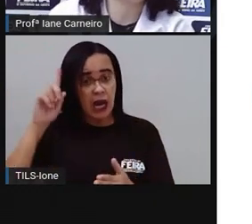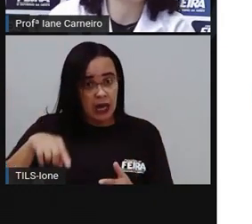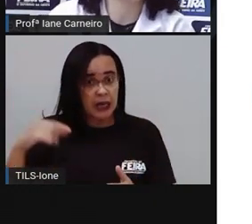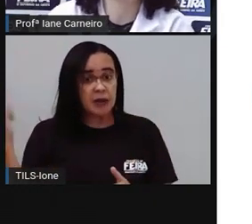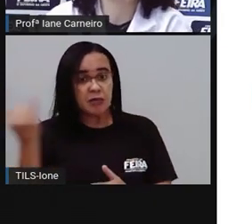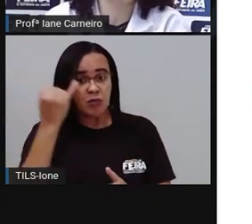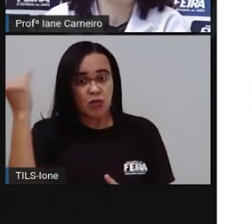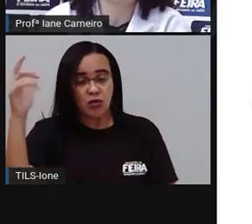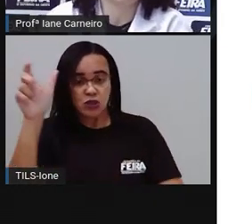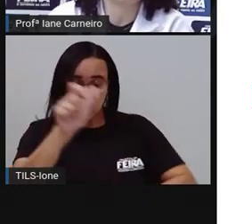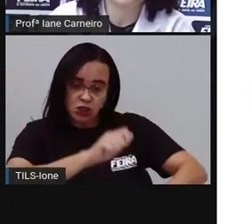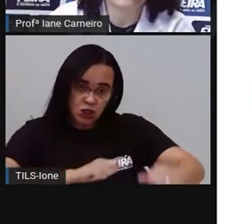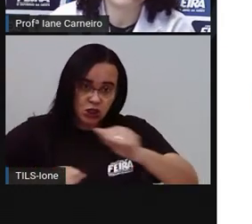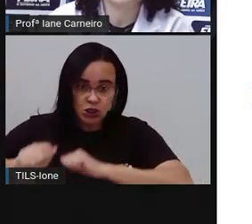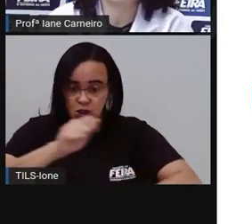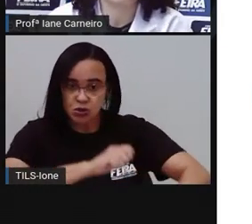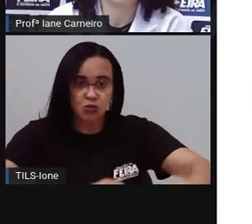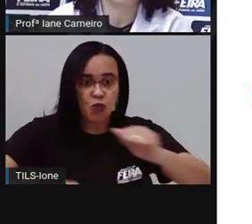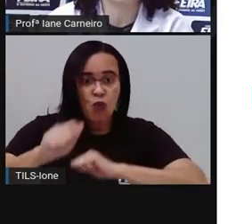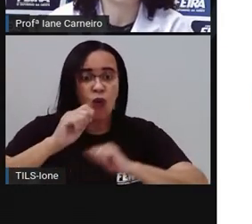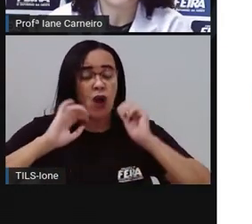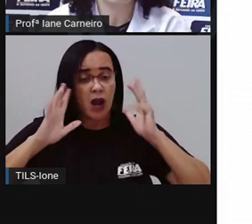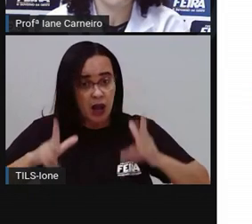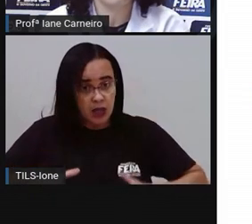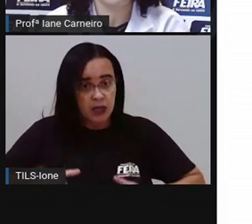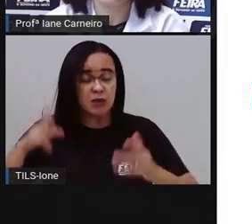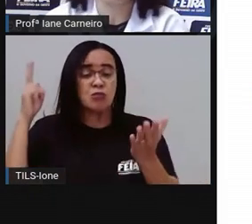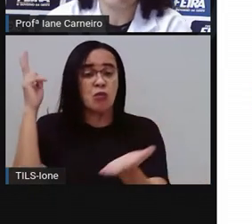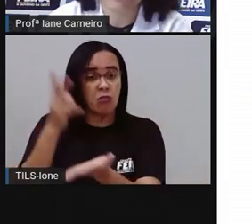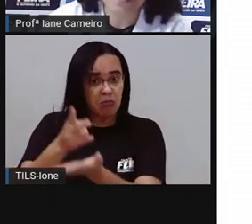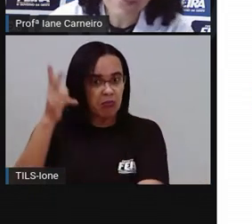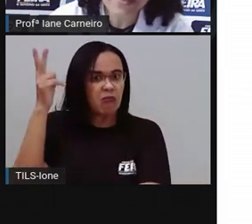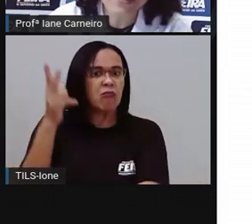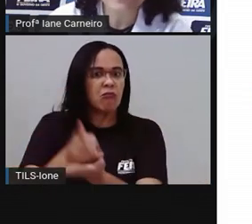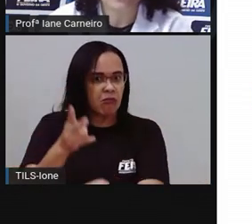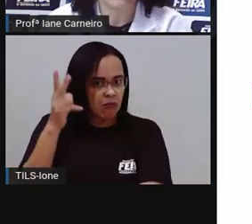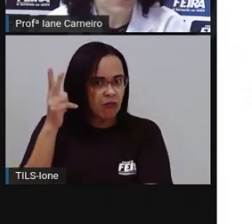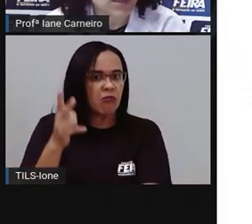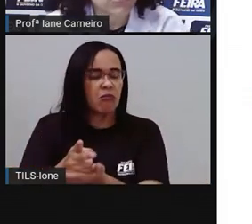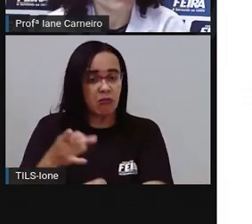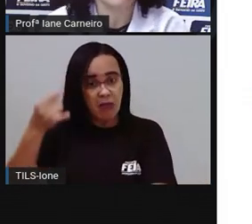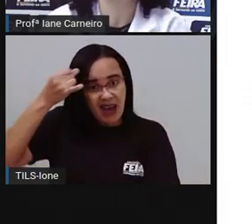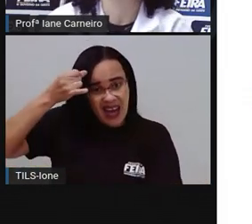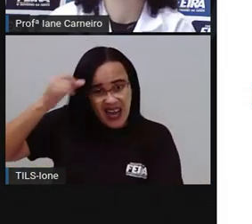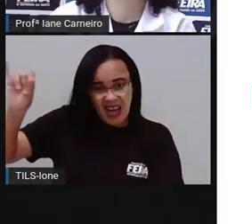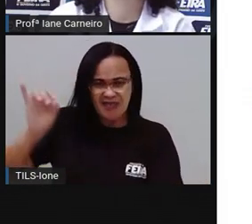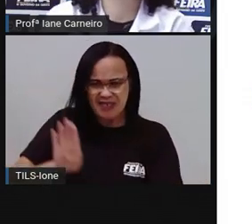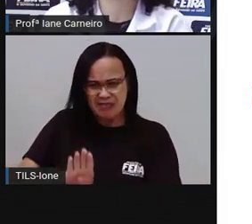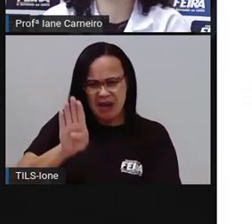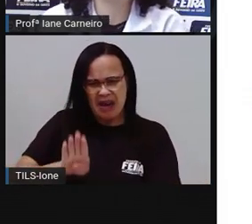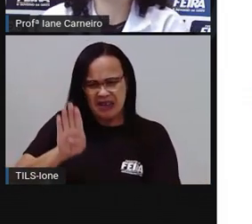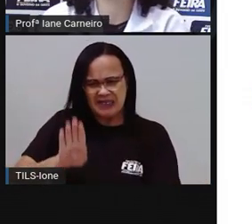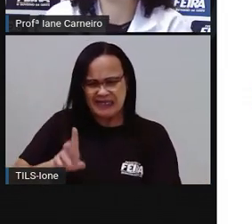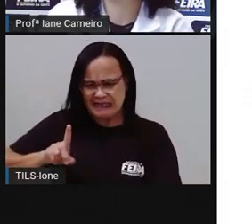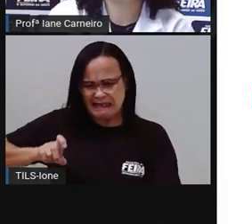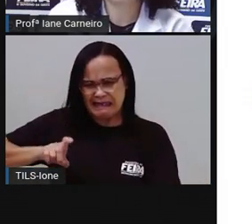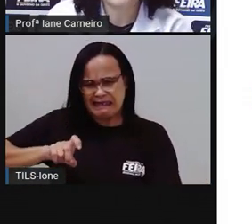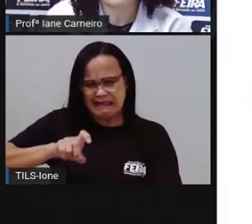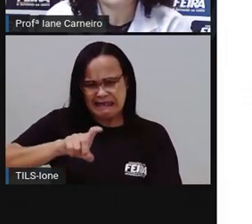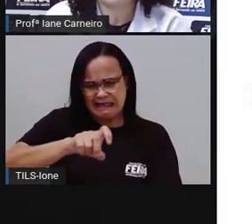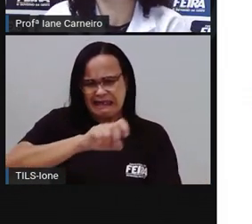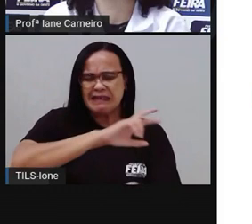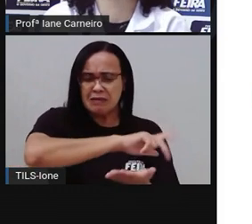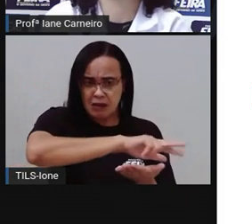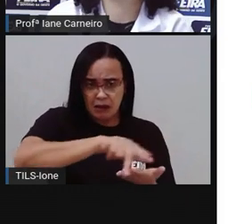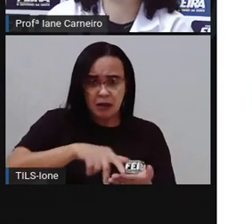para evitar também fungos, bactérias, Então, o banheiro é um lugar úmido, porque a gente toma banho, escova o dente, né? Então, a gente tem que deixar ele todo